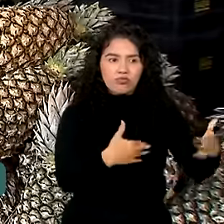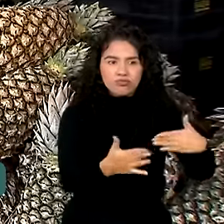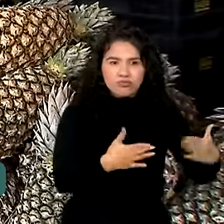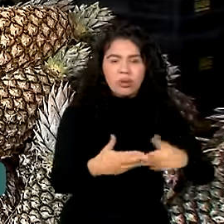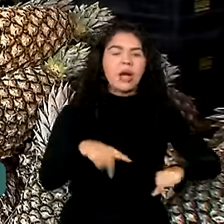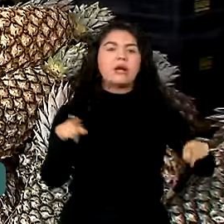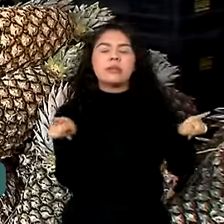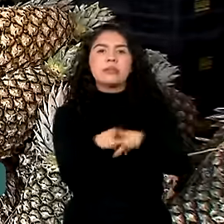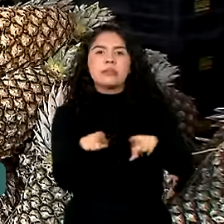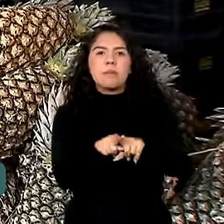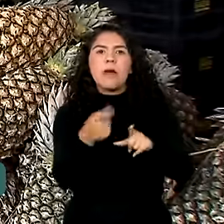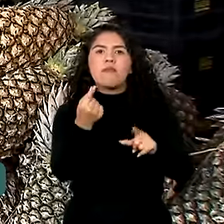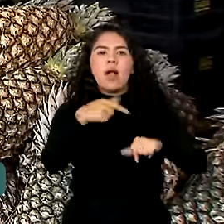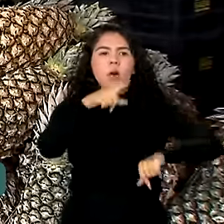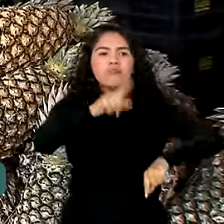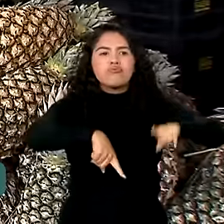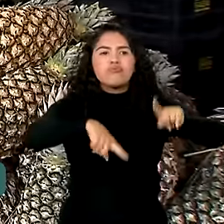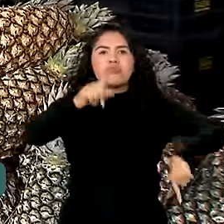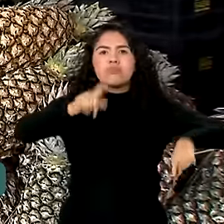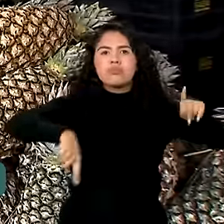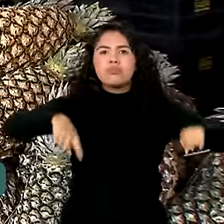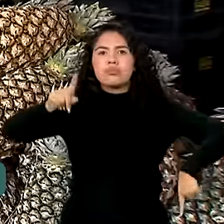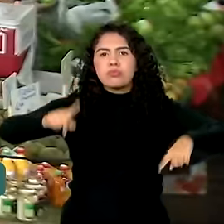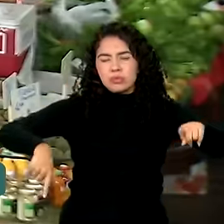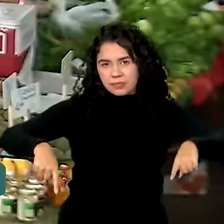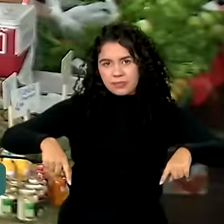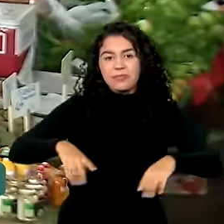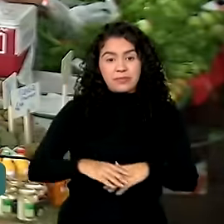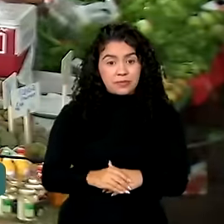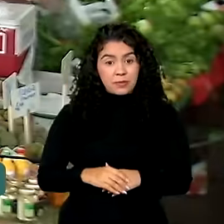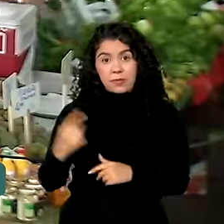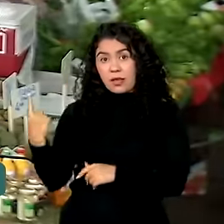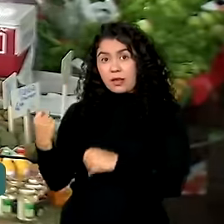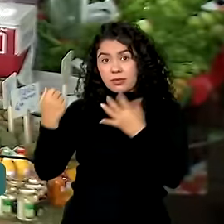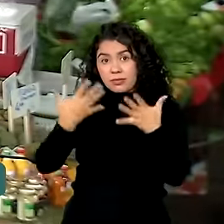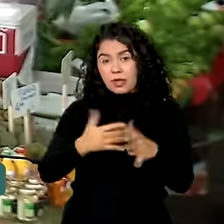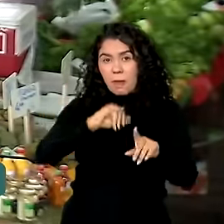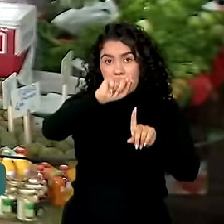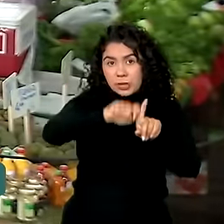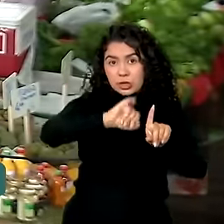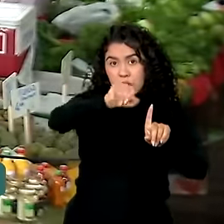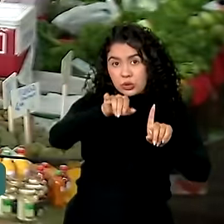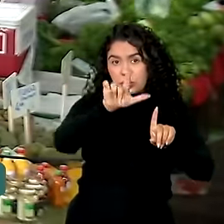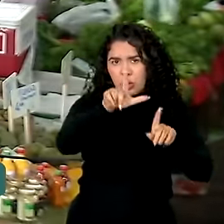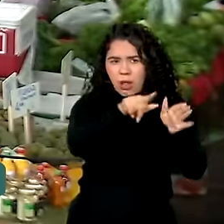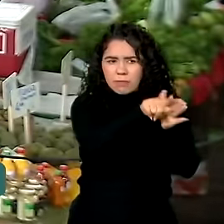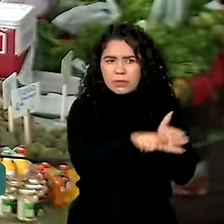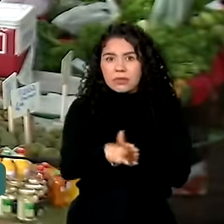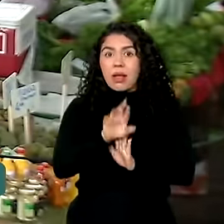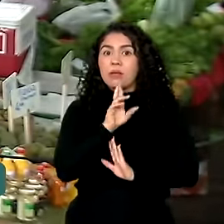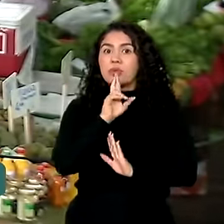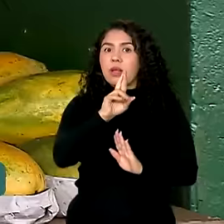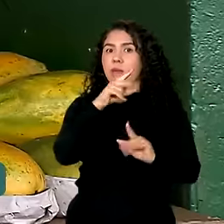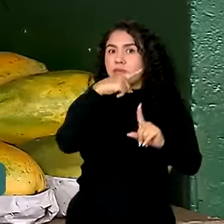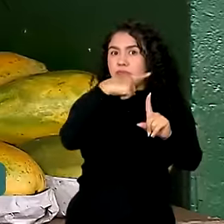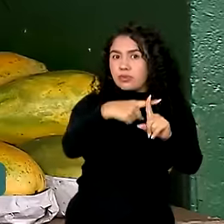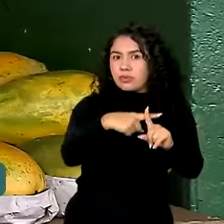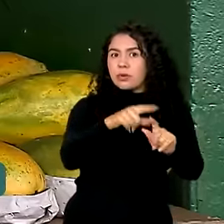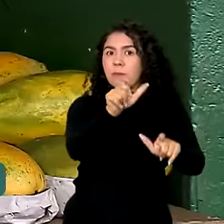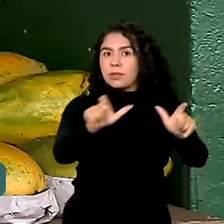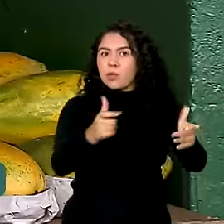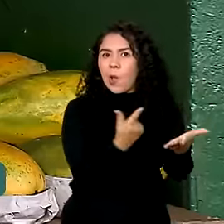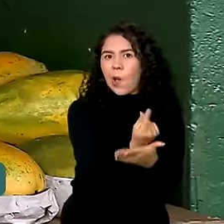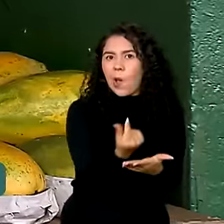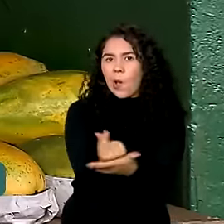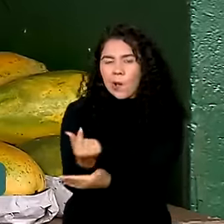das oscilações dos produtos pesquisados. A pesquisa de julho trouxe uma boa notícia para o consumidor. A